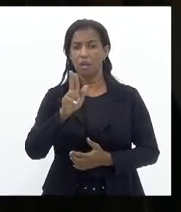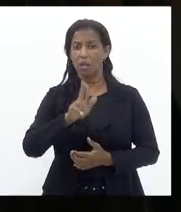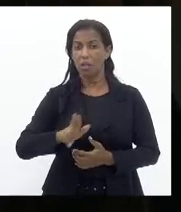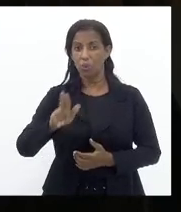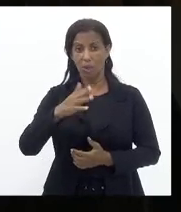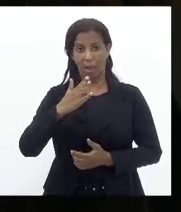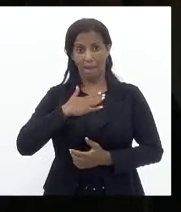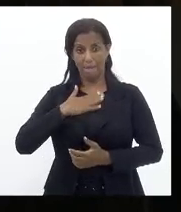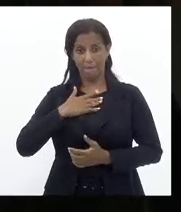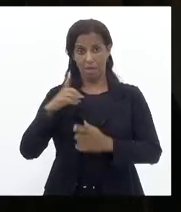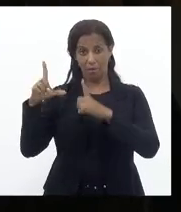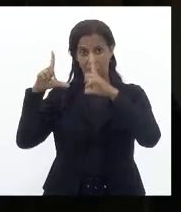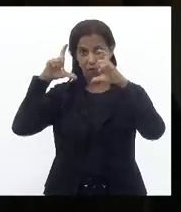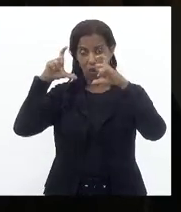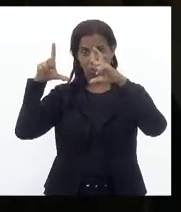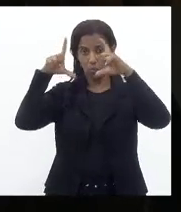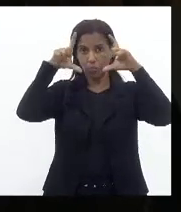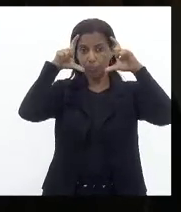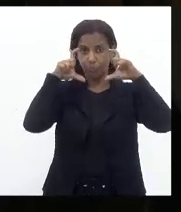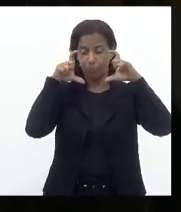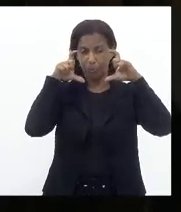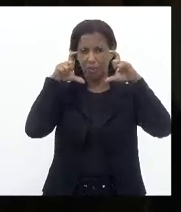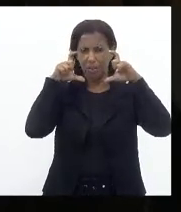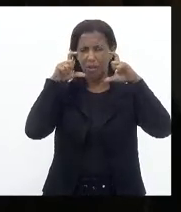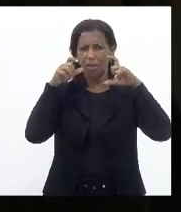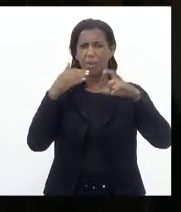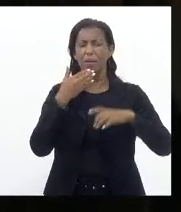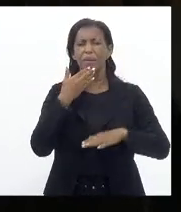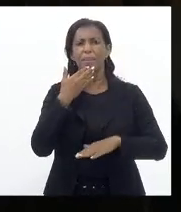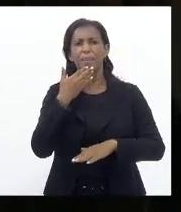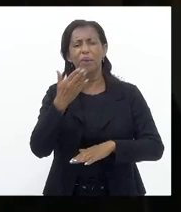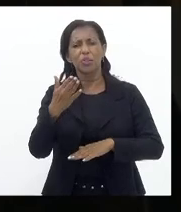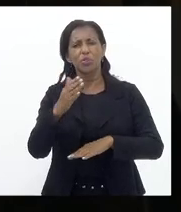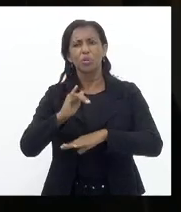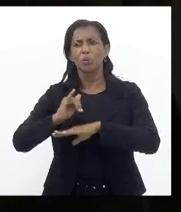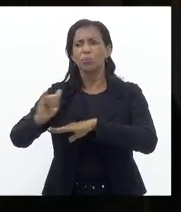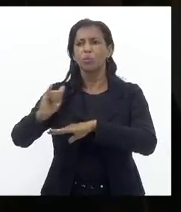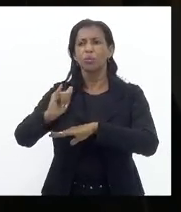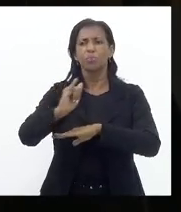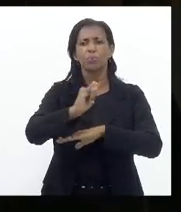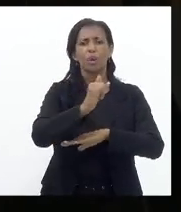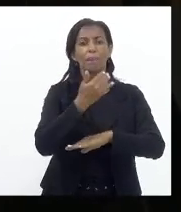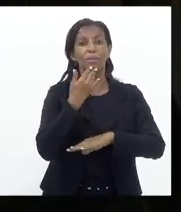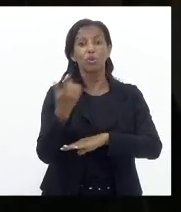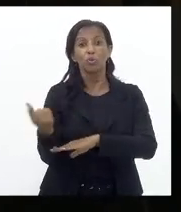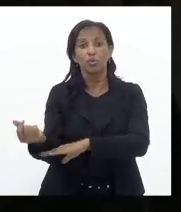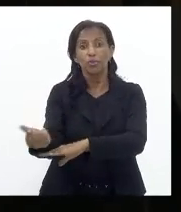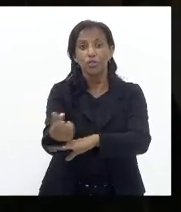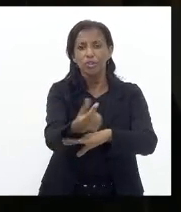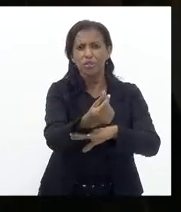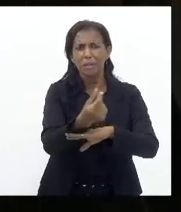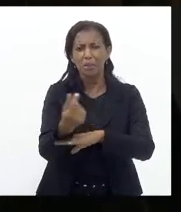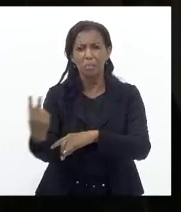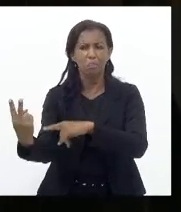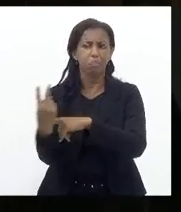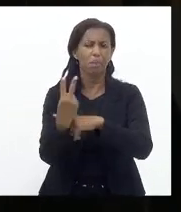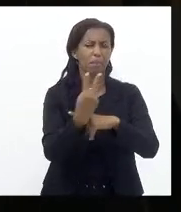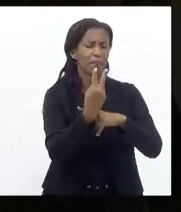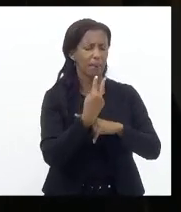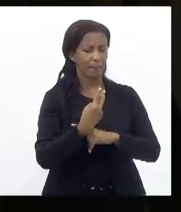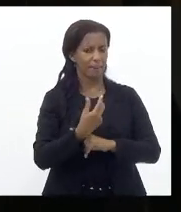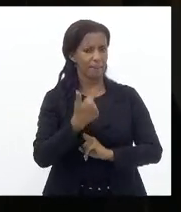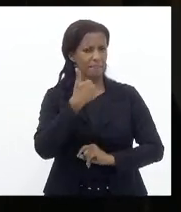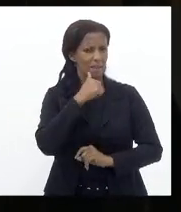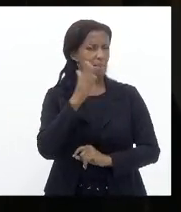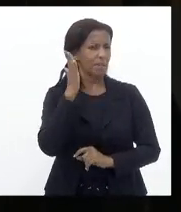fotografia Passaram mensagens Solicitando Ajuda financeira E minha mãe Que é muito espirituosa